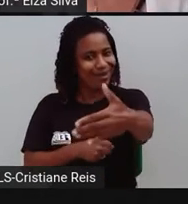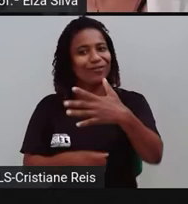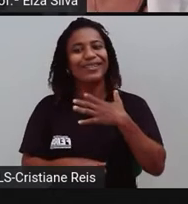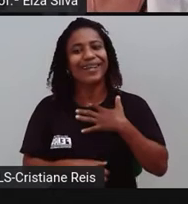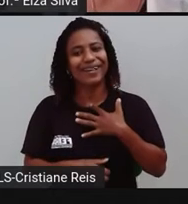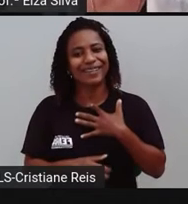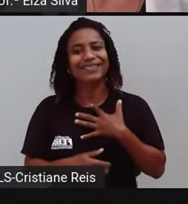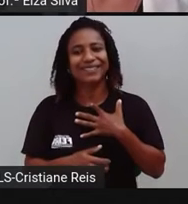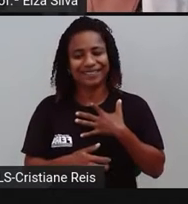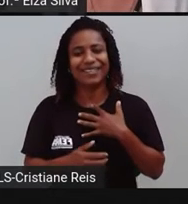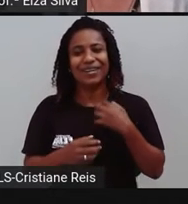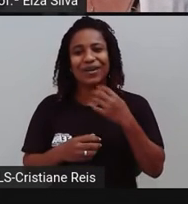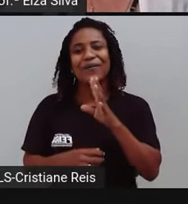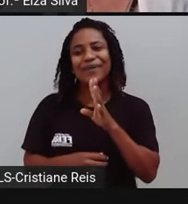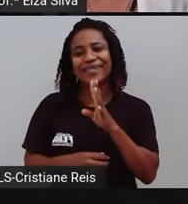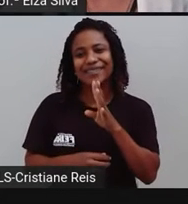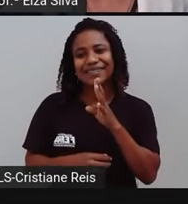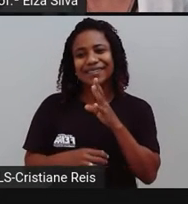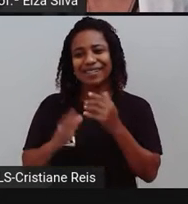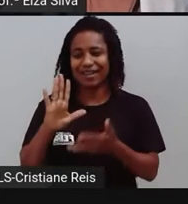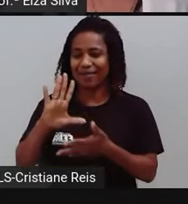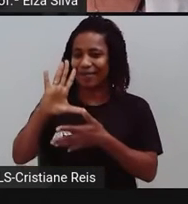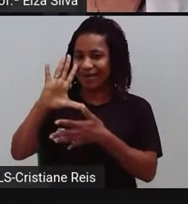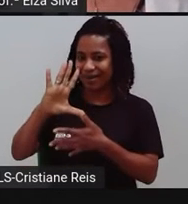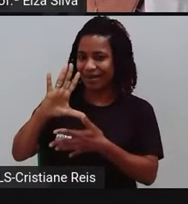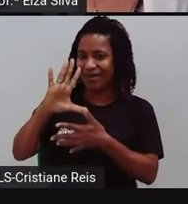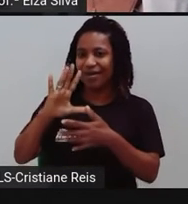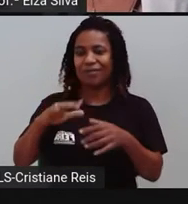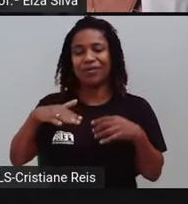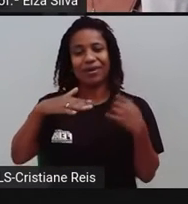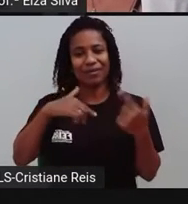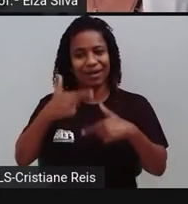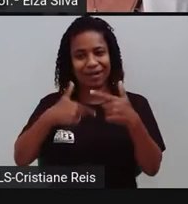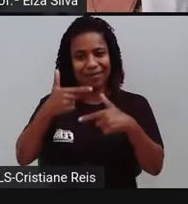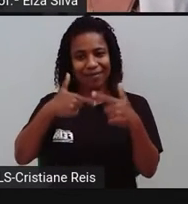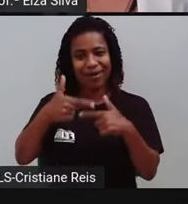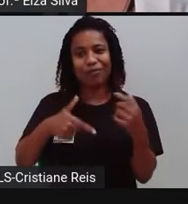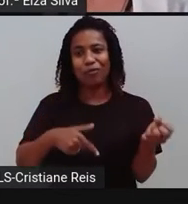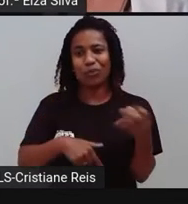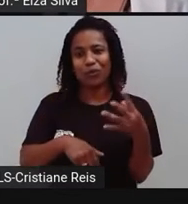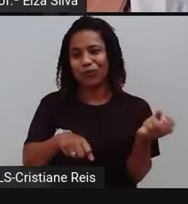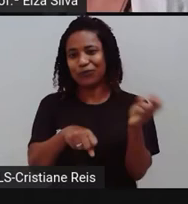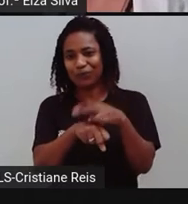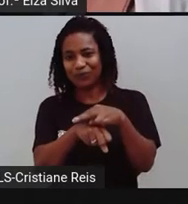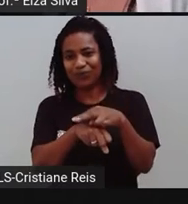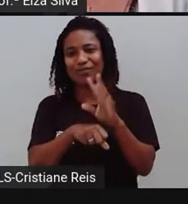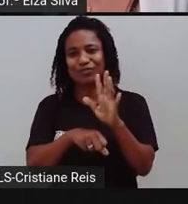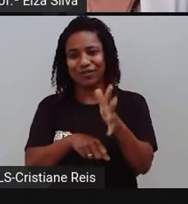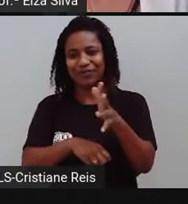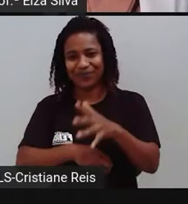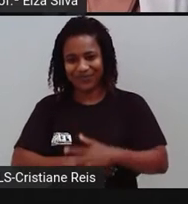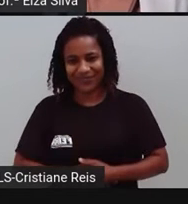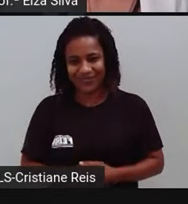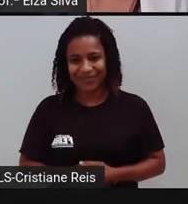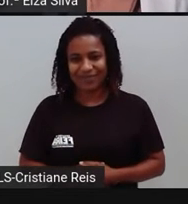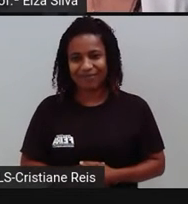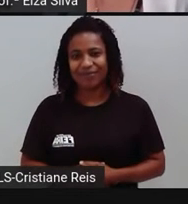que ela conseguiu um novo emprego. Ok, estudantes? Então, vocês